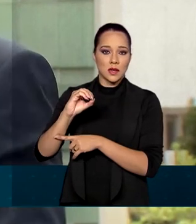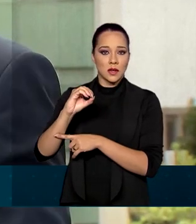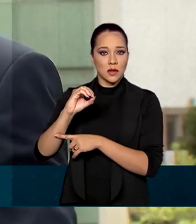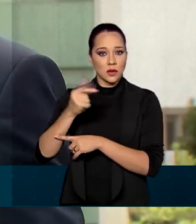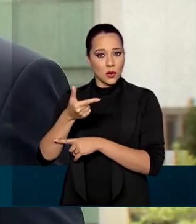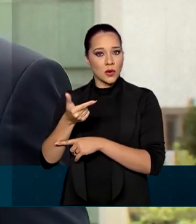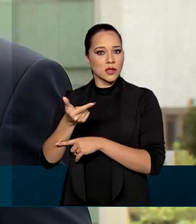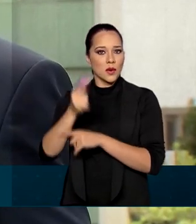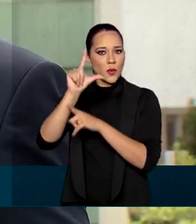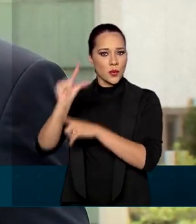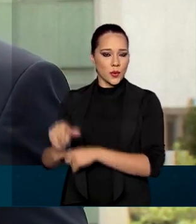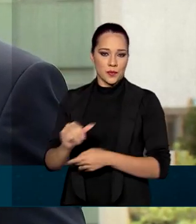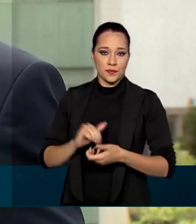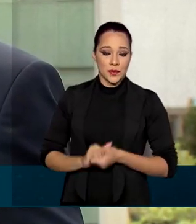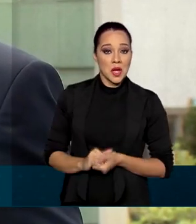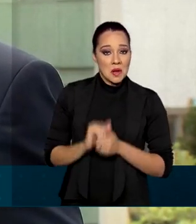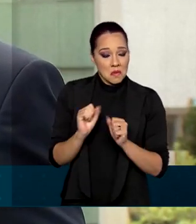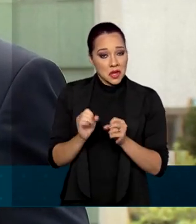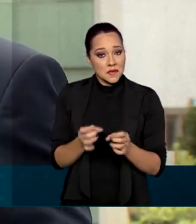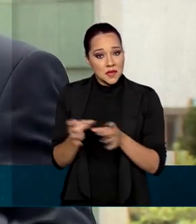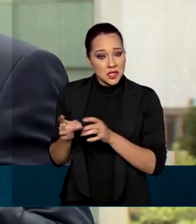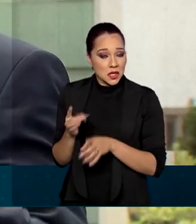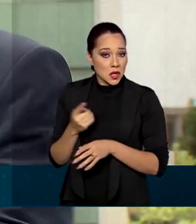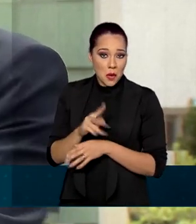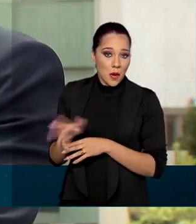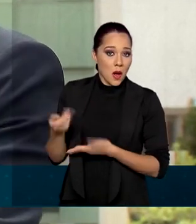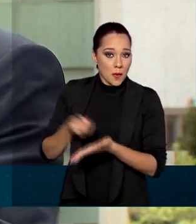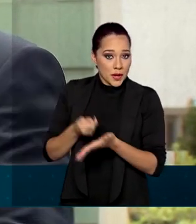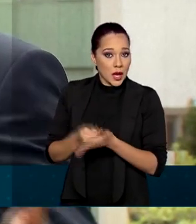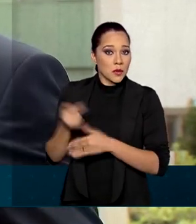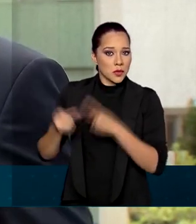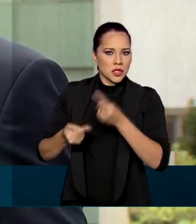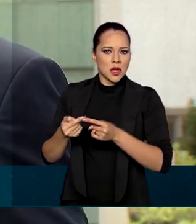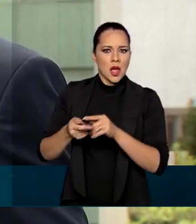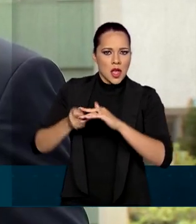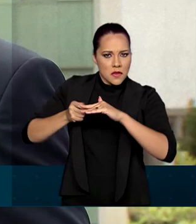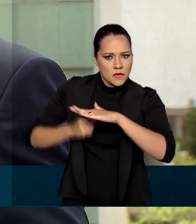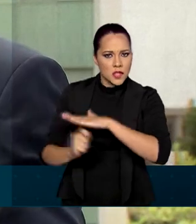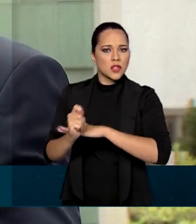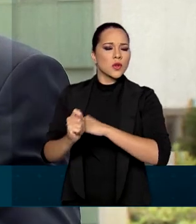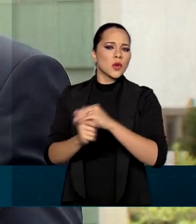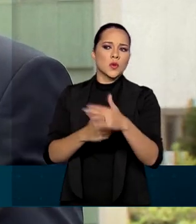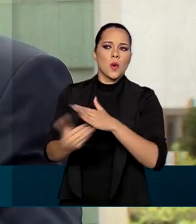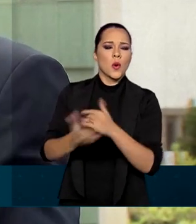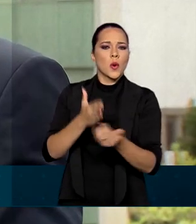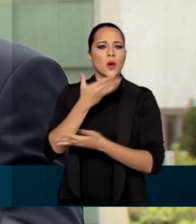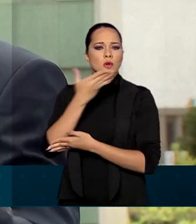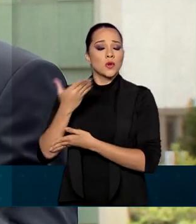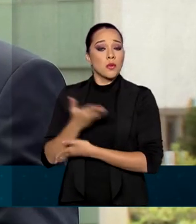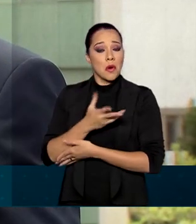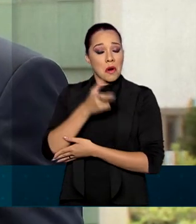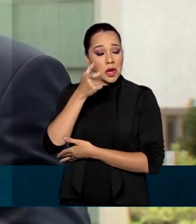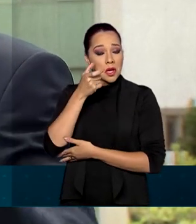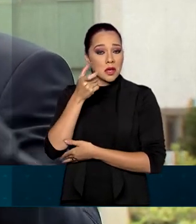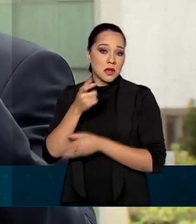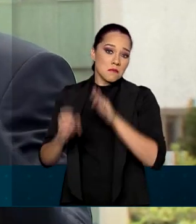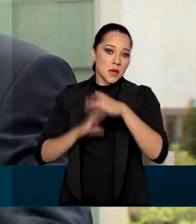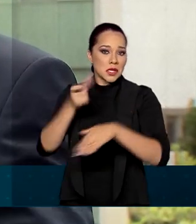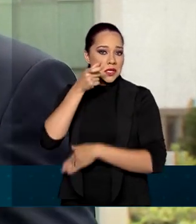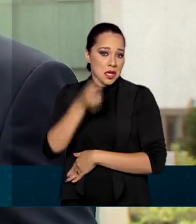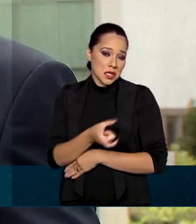ser vendido no mercado não obrigado da política, investidores de qualquer natureza, empresas interessadas em mitigar